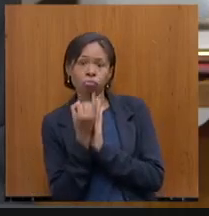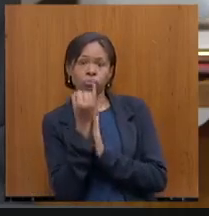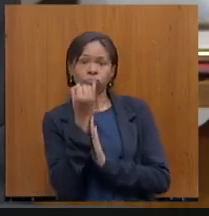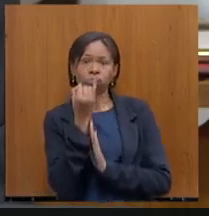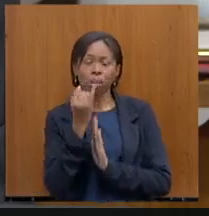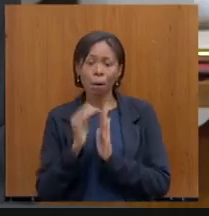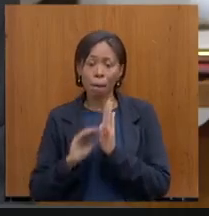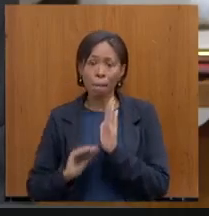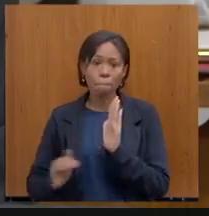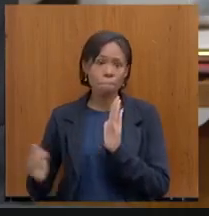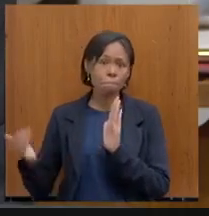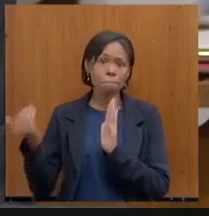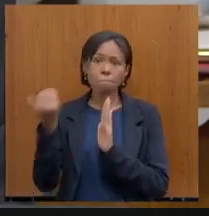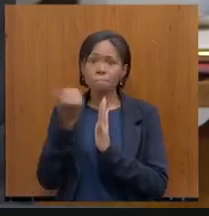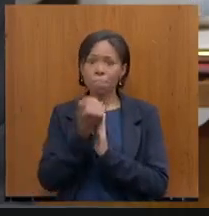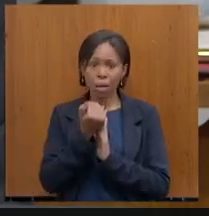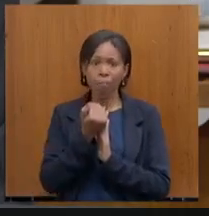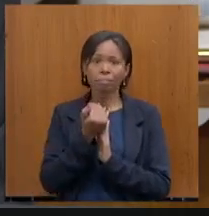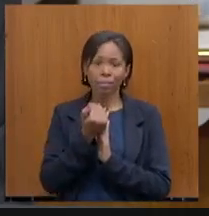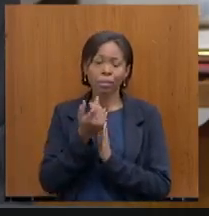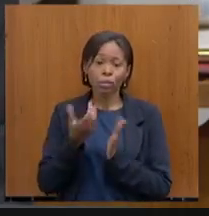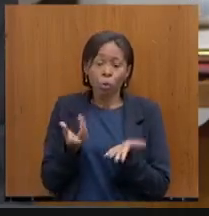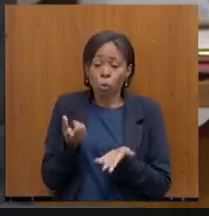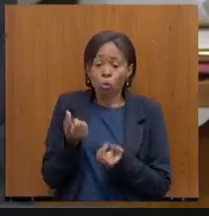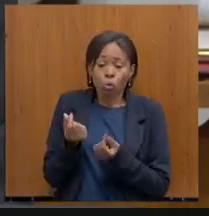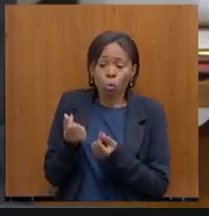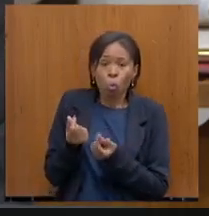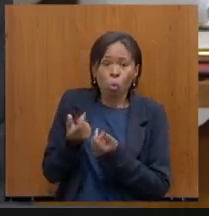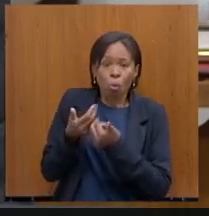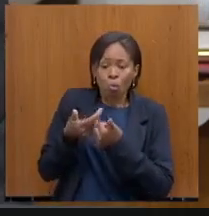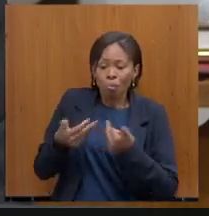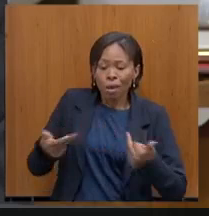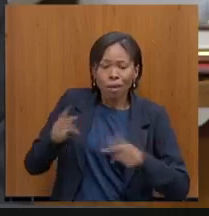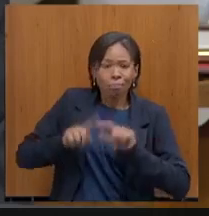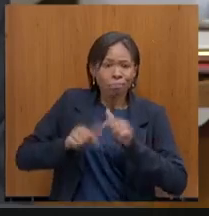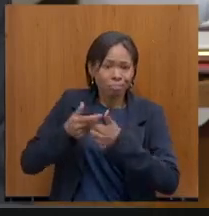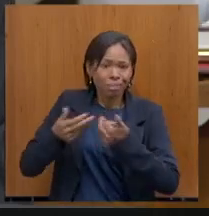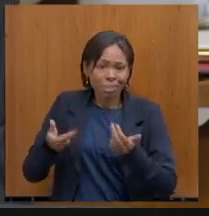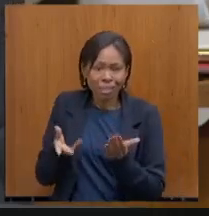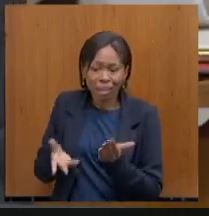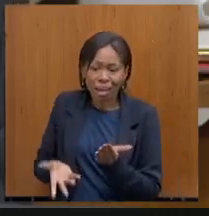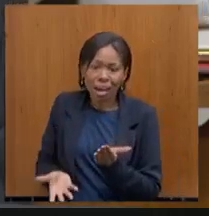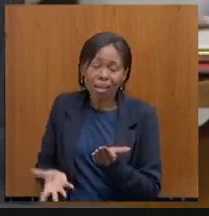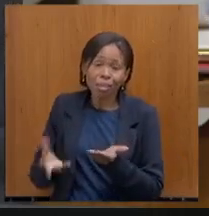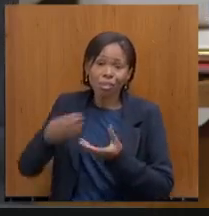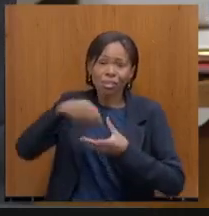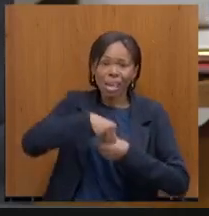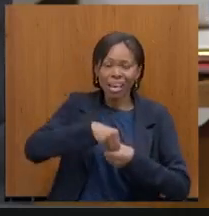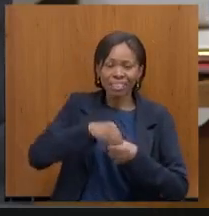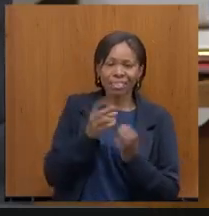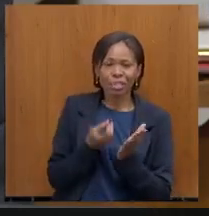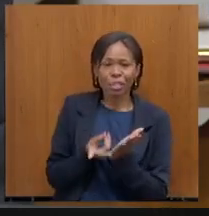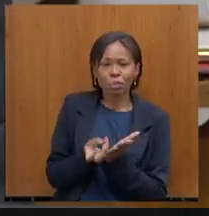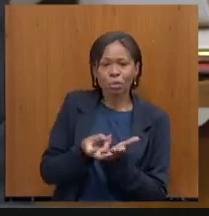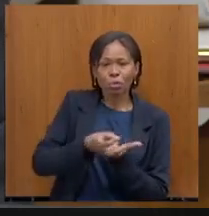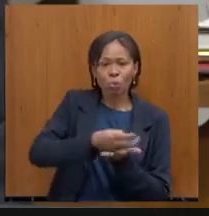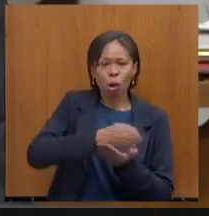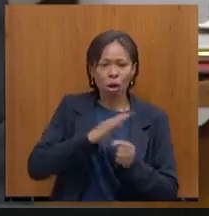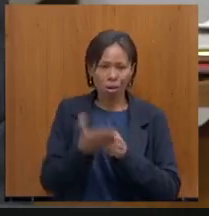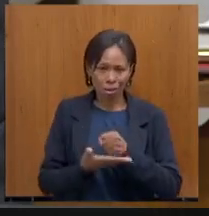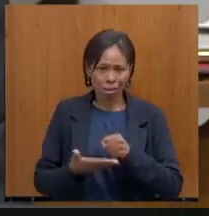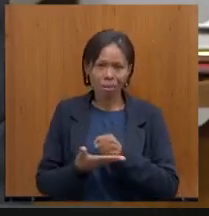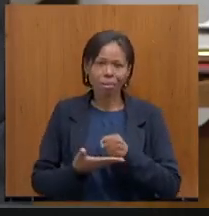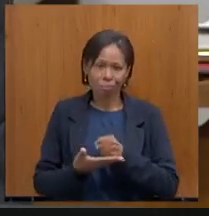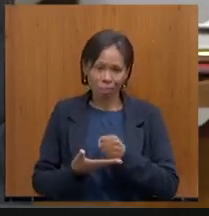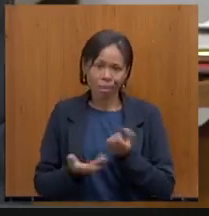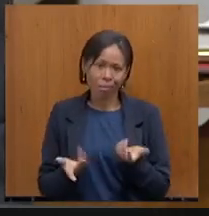majoração dos preços dos produtos que podem, que são transferidos para a base tributária. Então, mesmo não havendo aumento de tributo, aumento